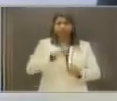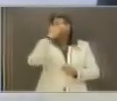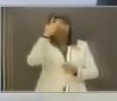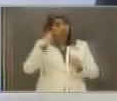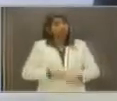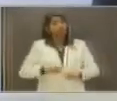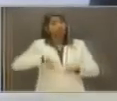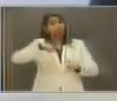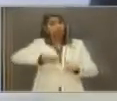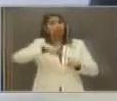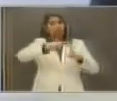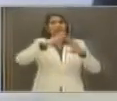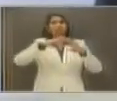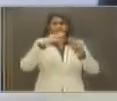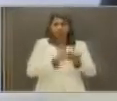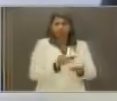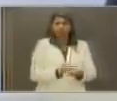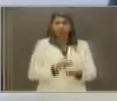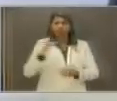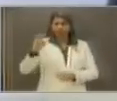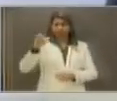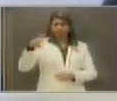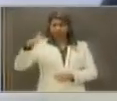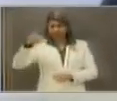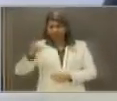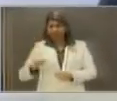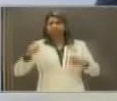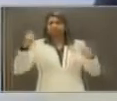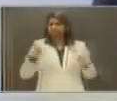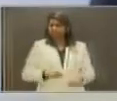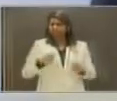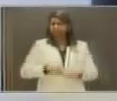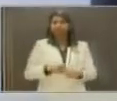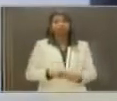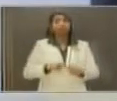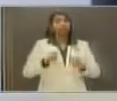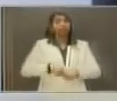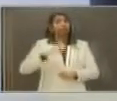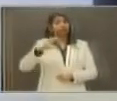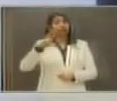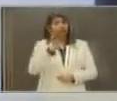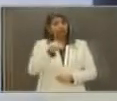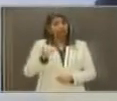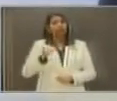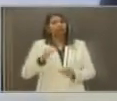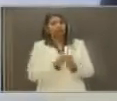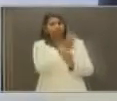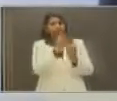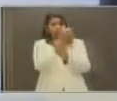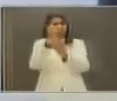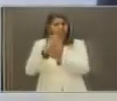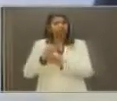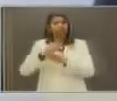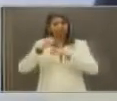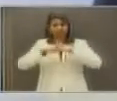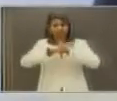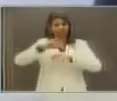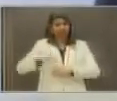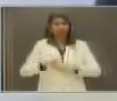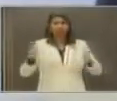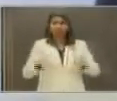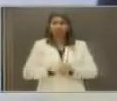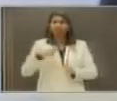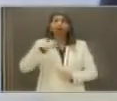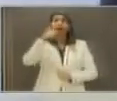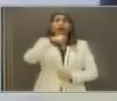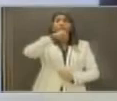escolas técnicas ao interior do estado da Paraíba, levar exatamente esses CREIs que estão sendo instalados na cidade de João Pessoa, uma verdadeira rede, que faz com que as mães possam